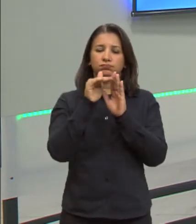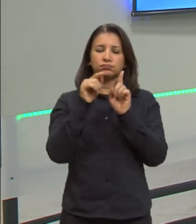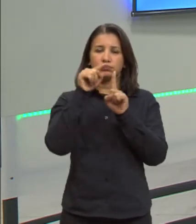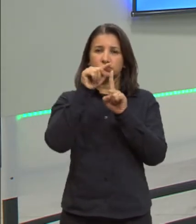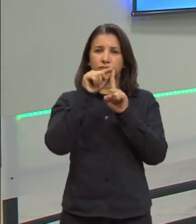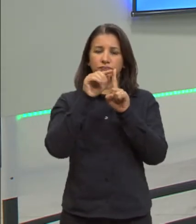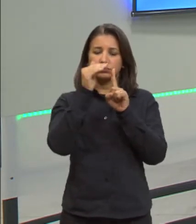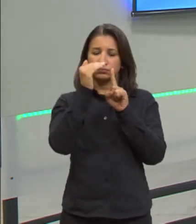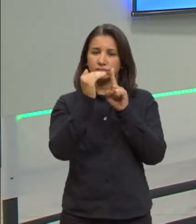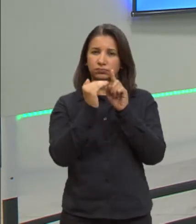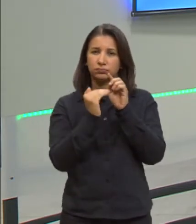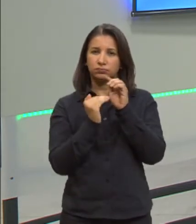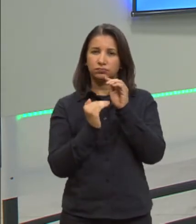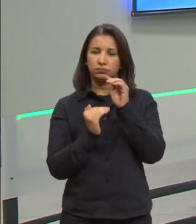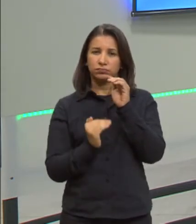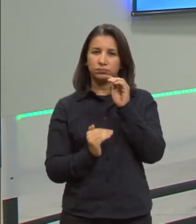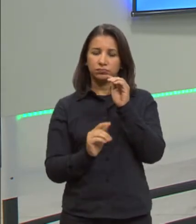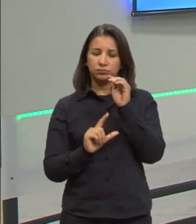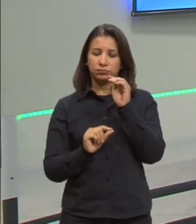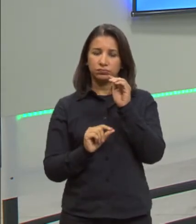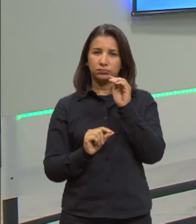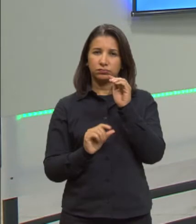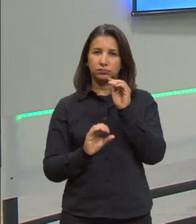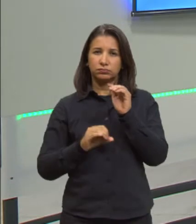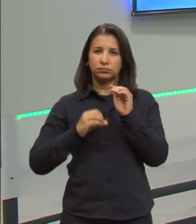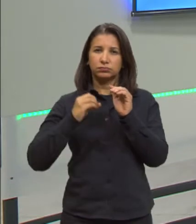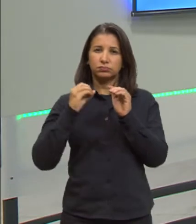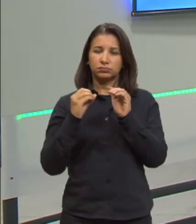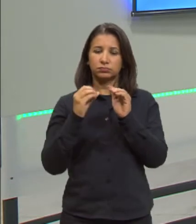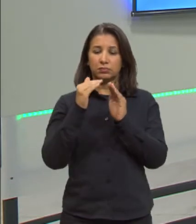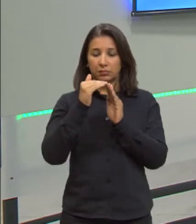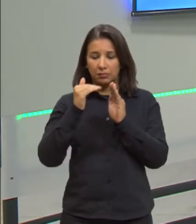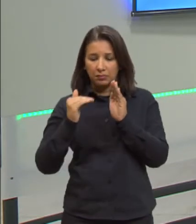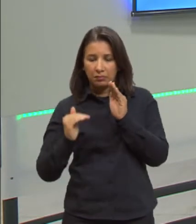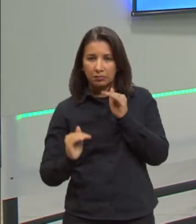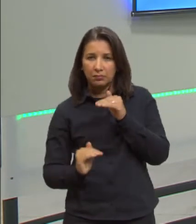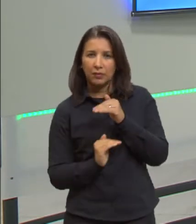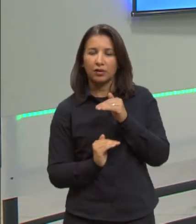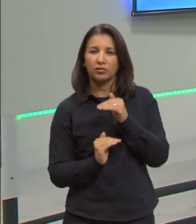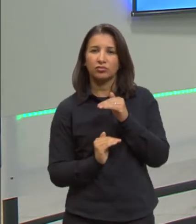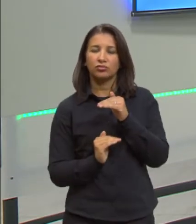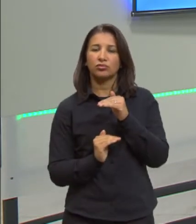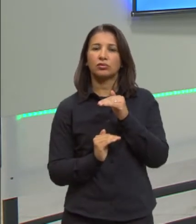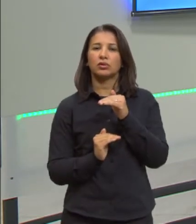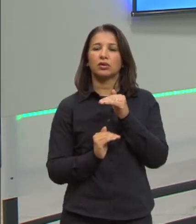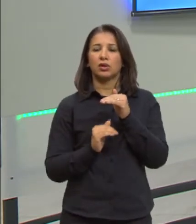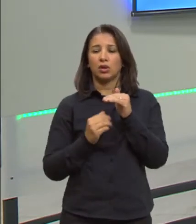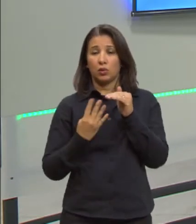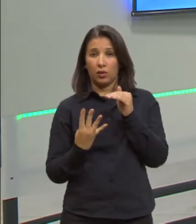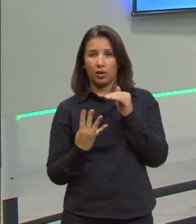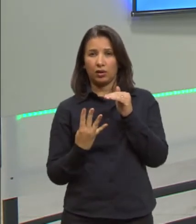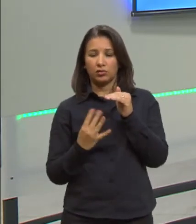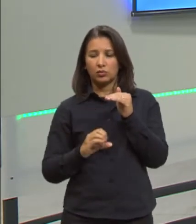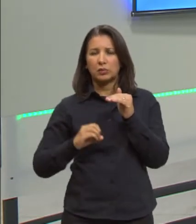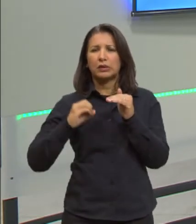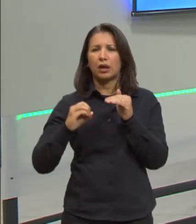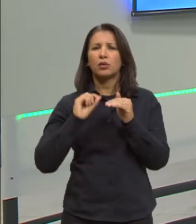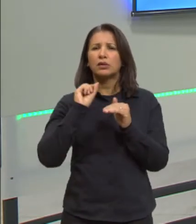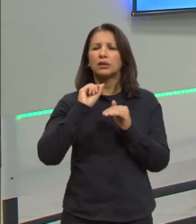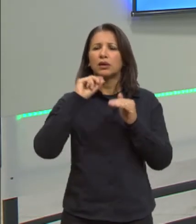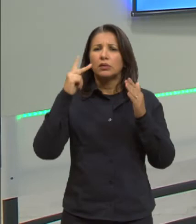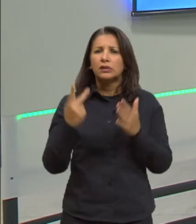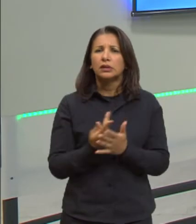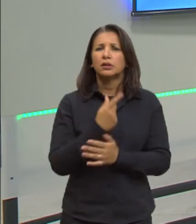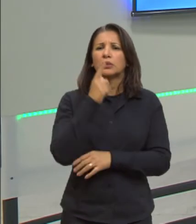baixando, chega a 10 graus Celsius, baixa mais um pouquinho, chega a 4 graus Celsius. O que aconteceu com a água